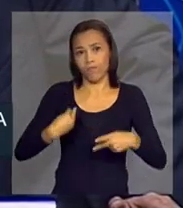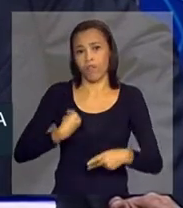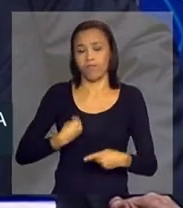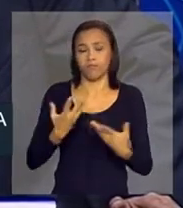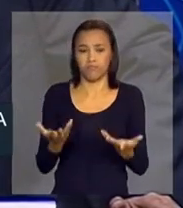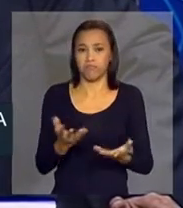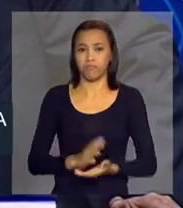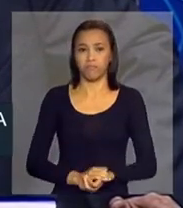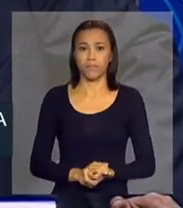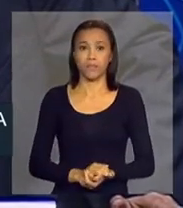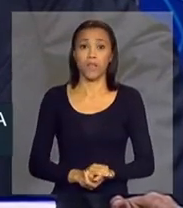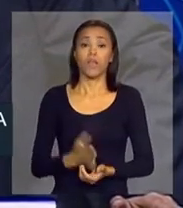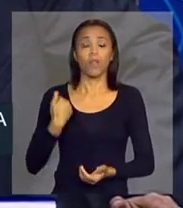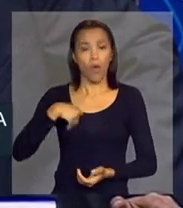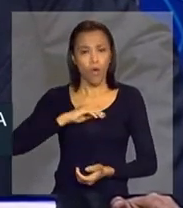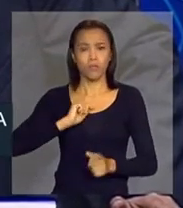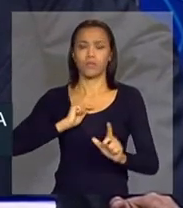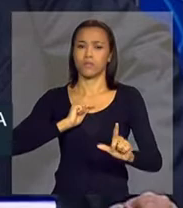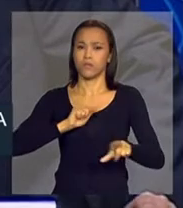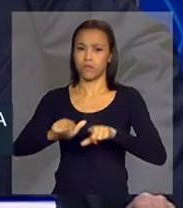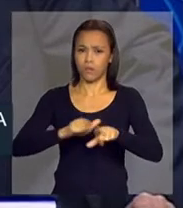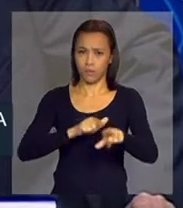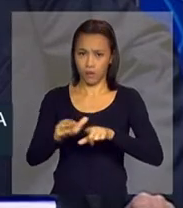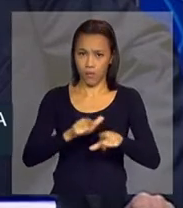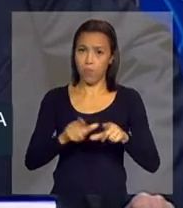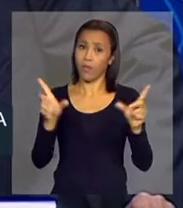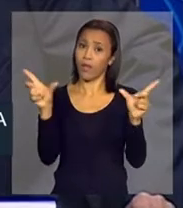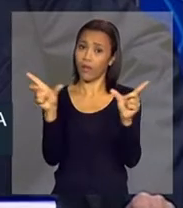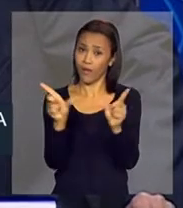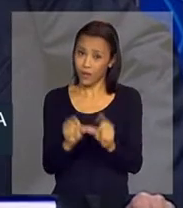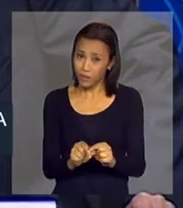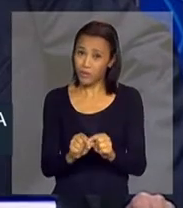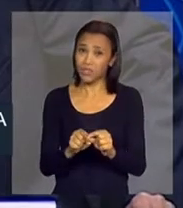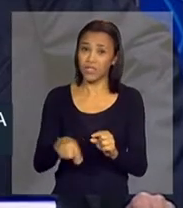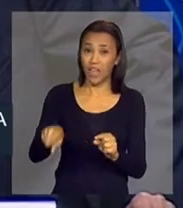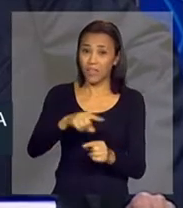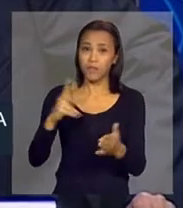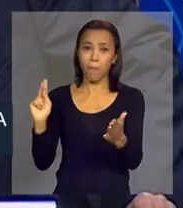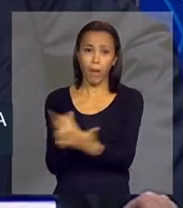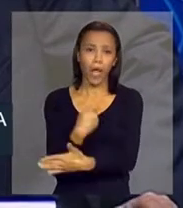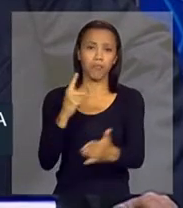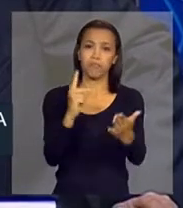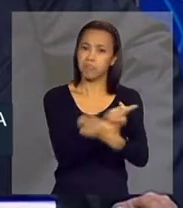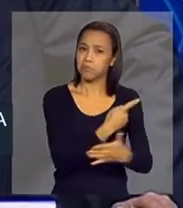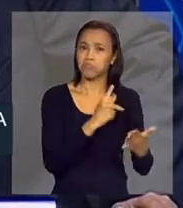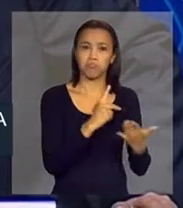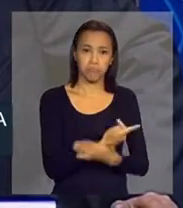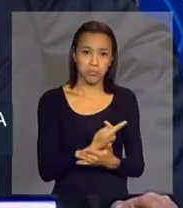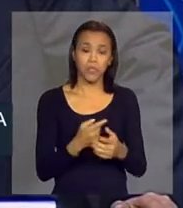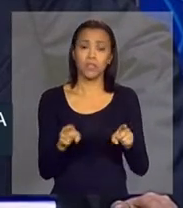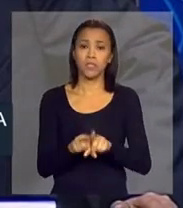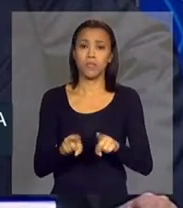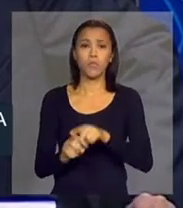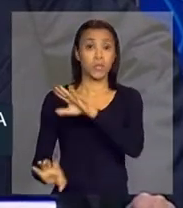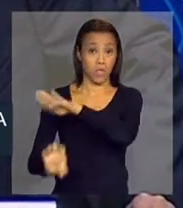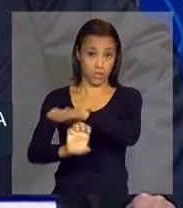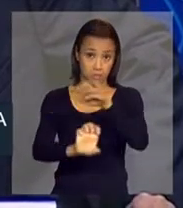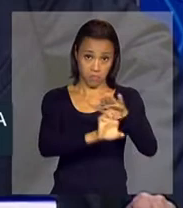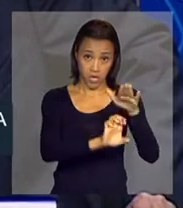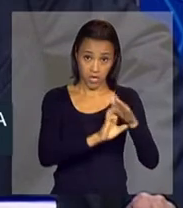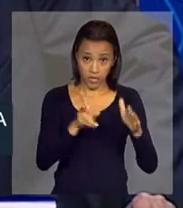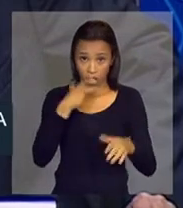que é o que nos cabe, nós trabalhamos para reduzir esses riscos. E o que as empresas confirmaram